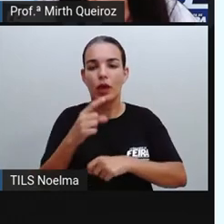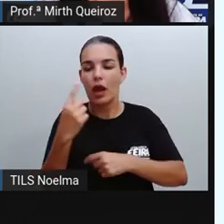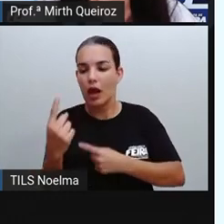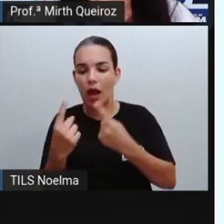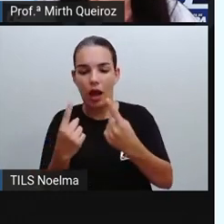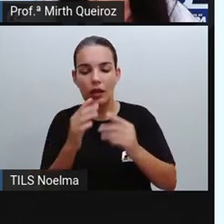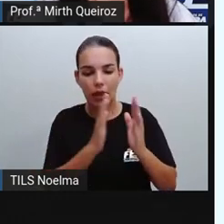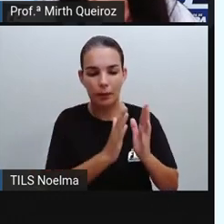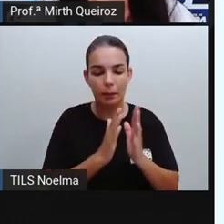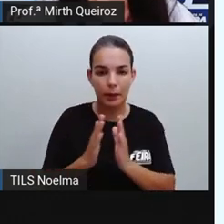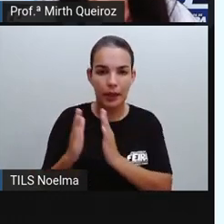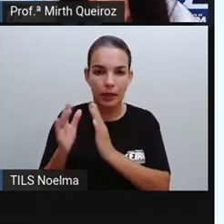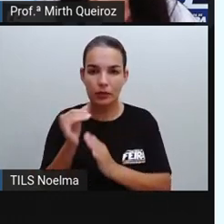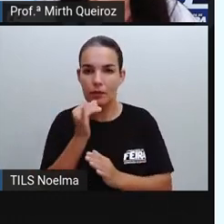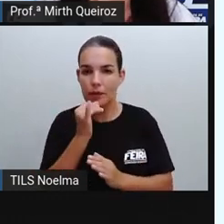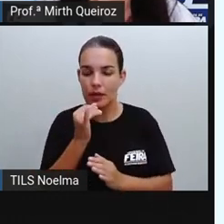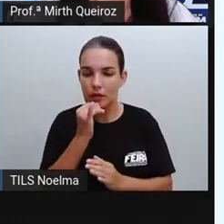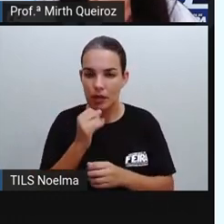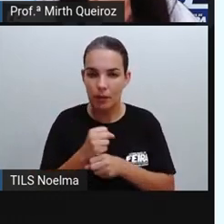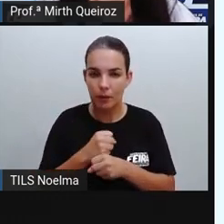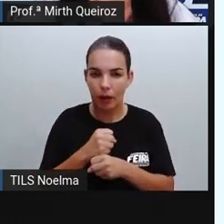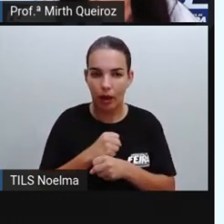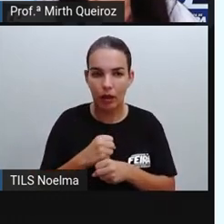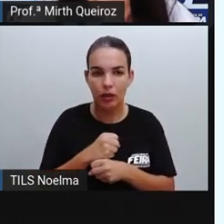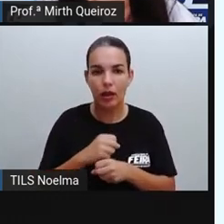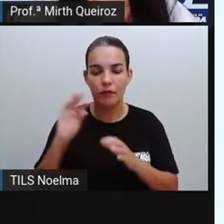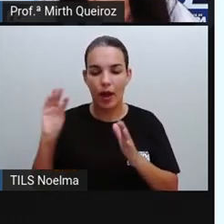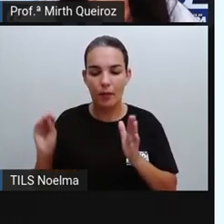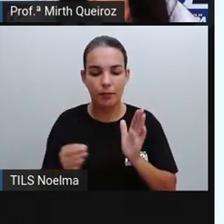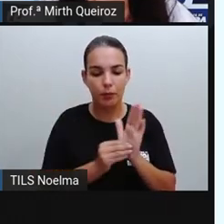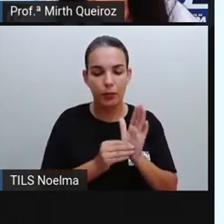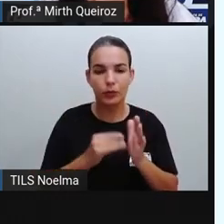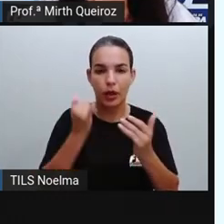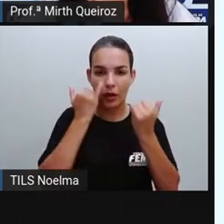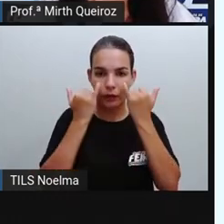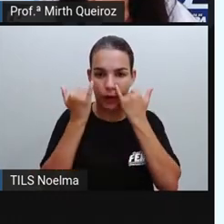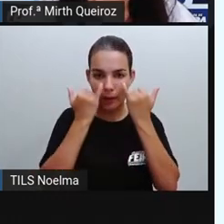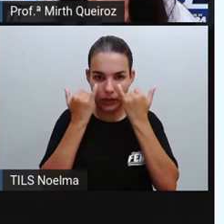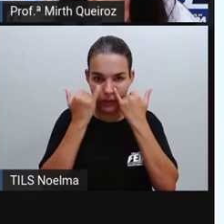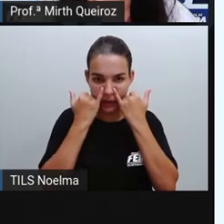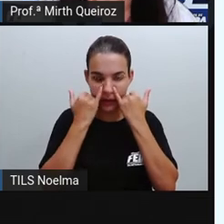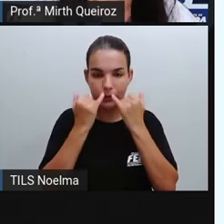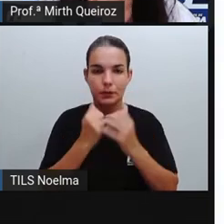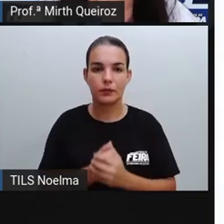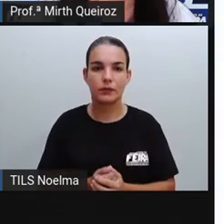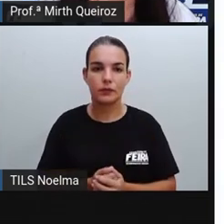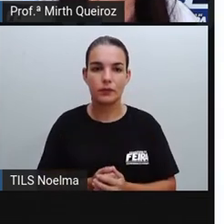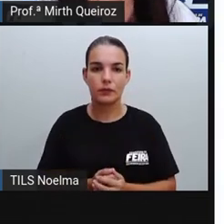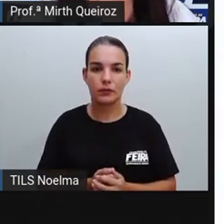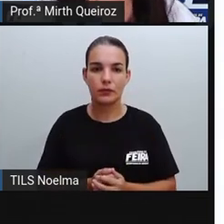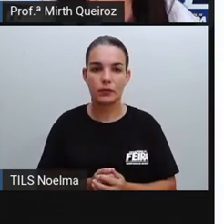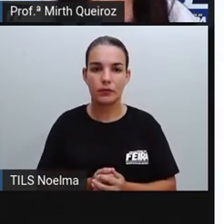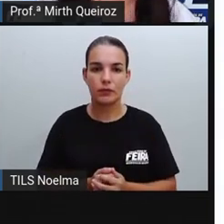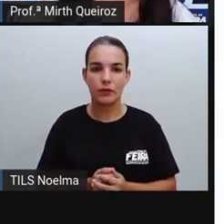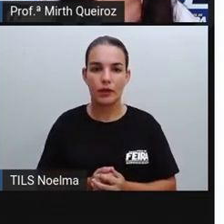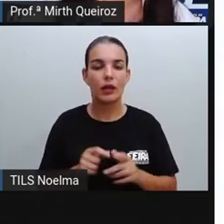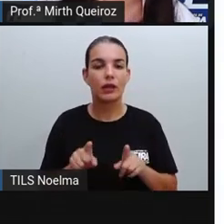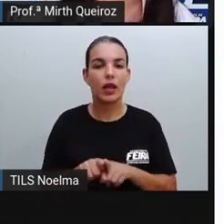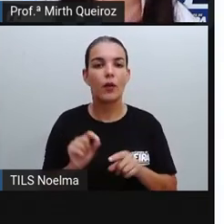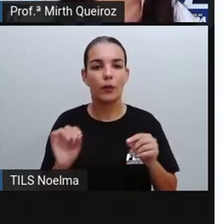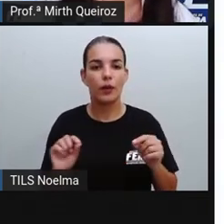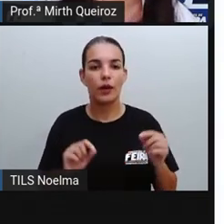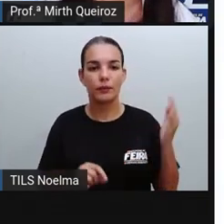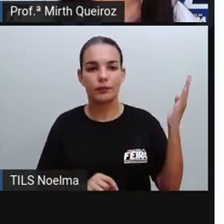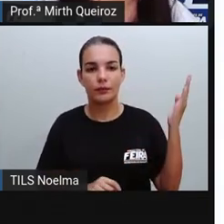período, né? Por exemplo, ano, e a gente vai colocando as informações de acordo com aqueles períodos. Nós temos o